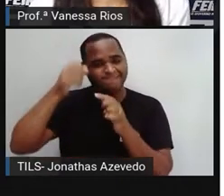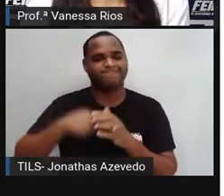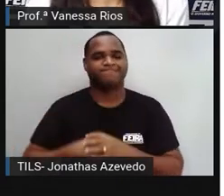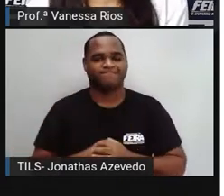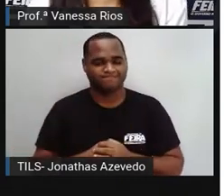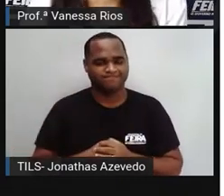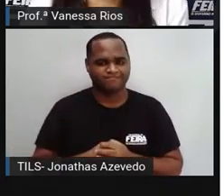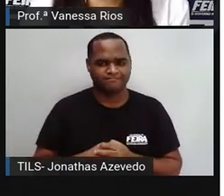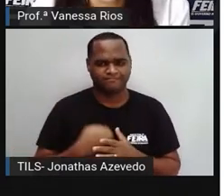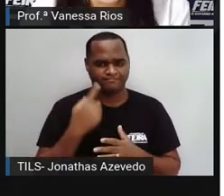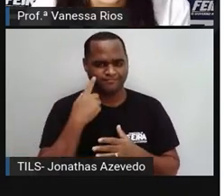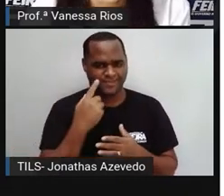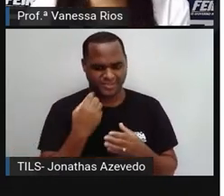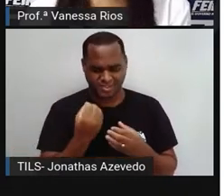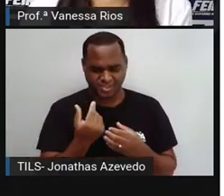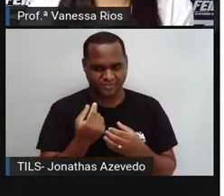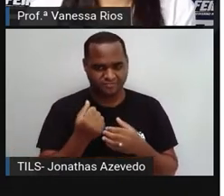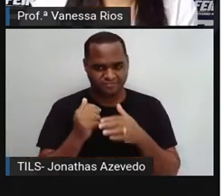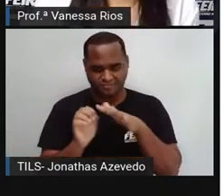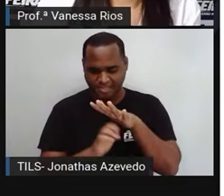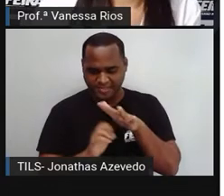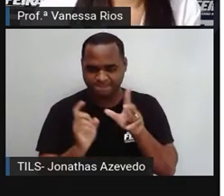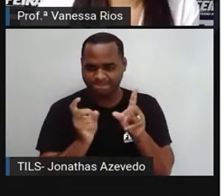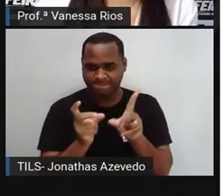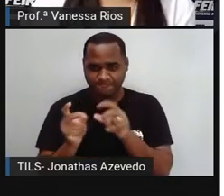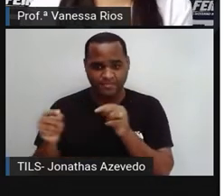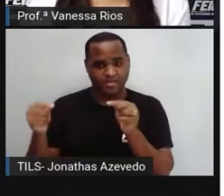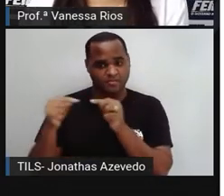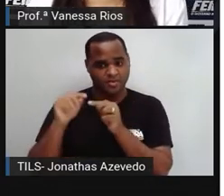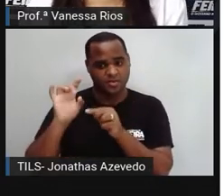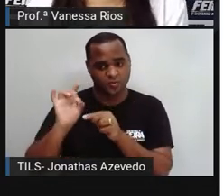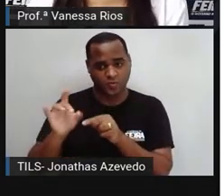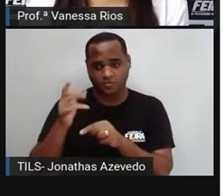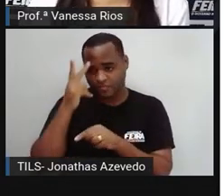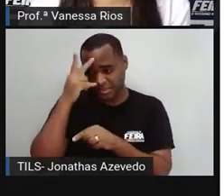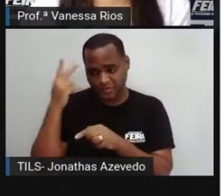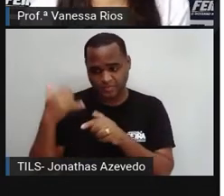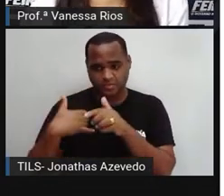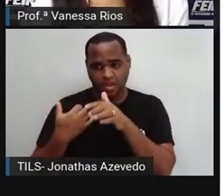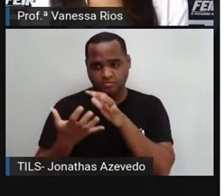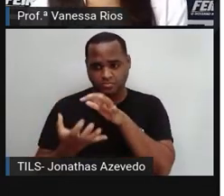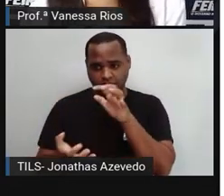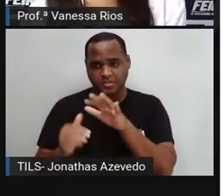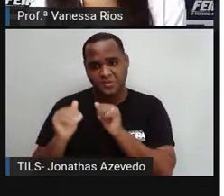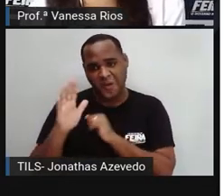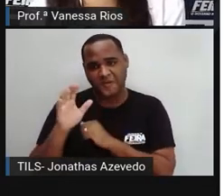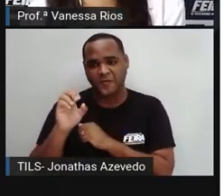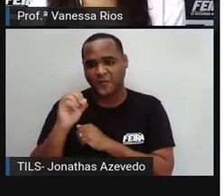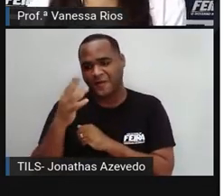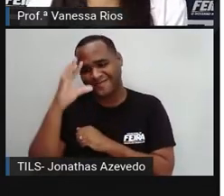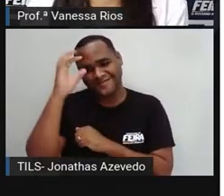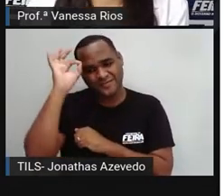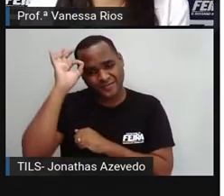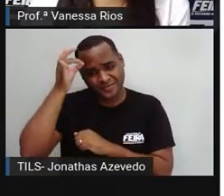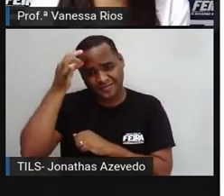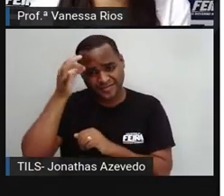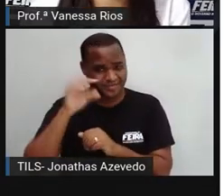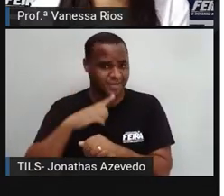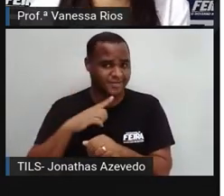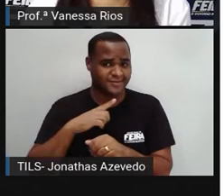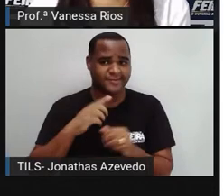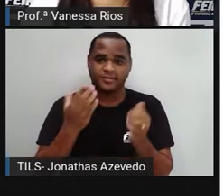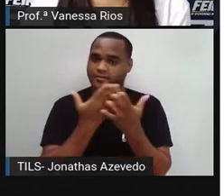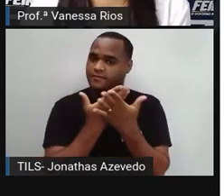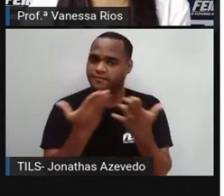empreender é só para adultos, né? Porque a PRO está propondo aí atividades e a reflexão sobre esse tema para vocês,